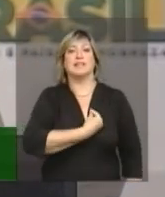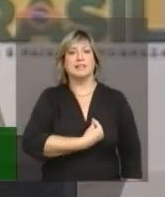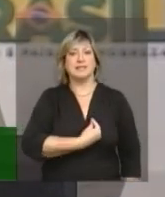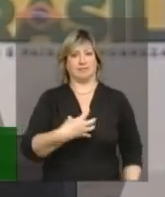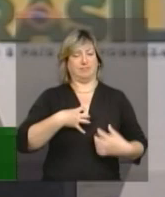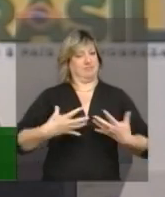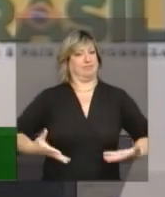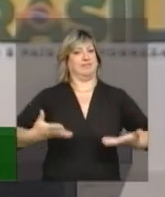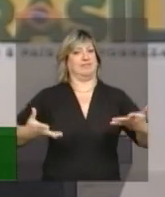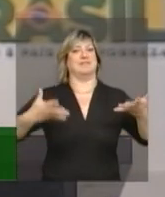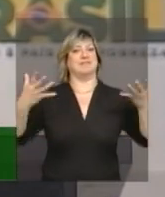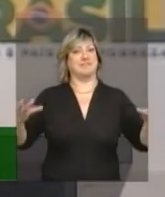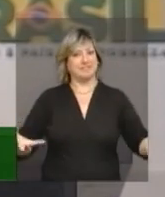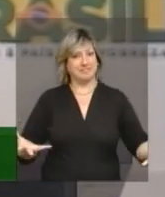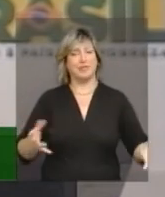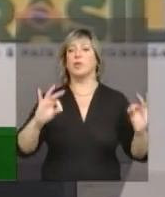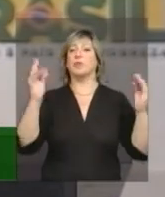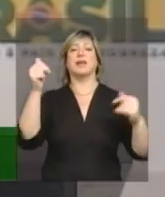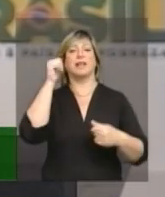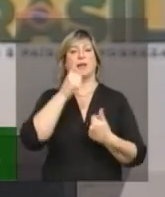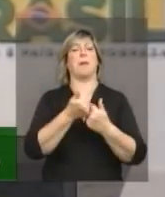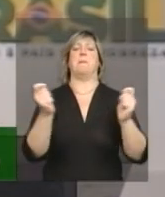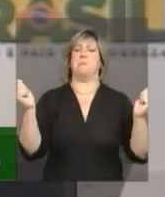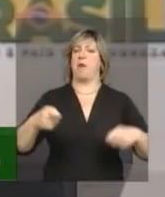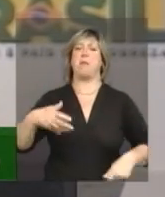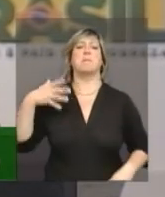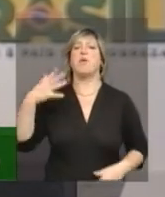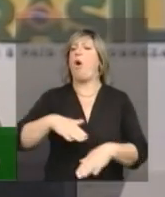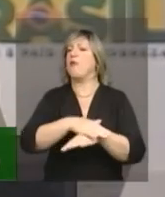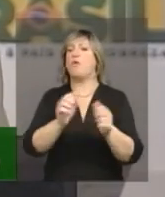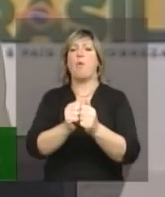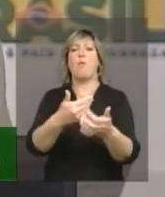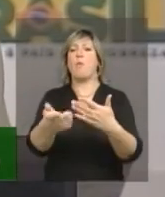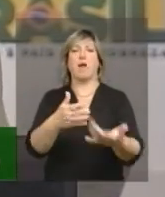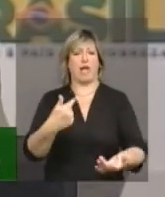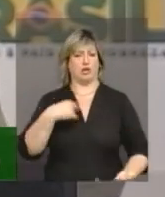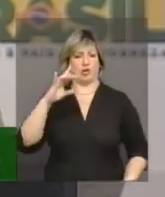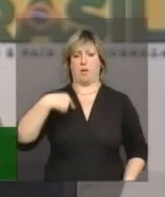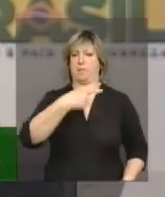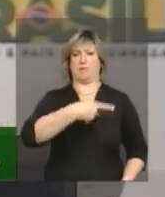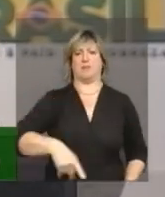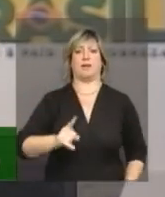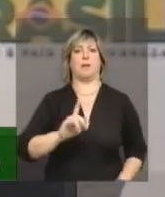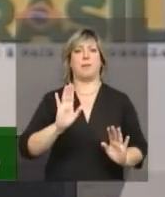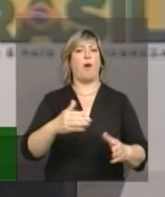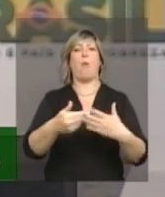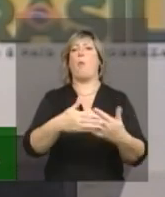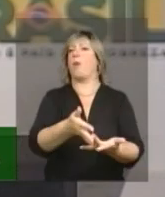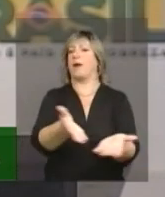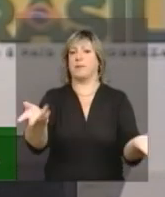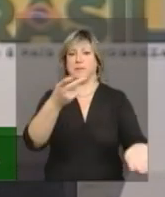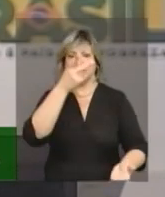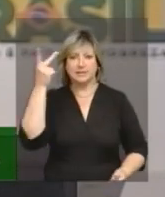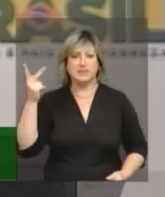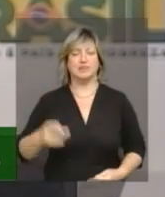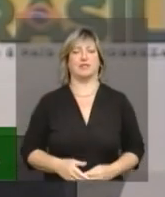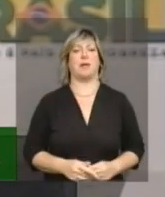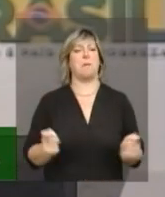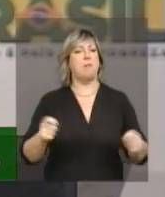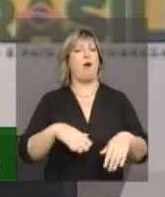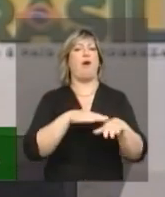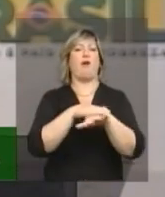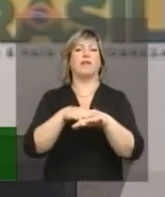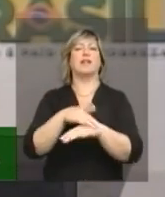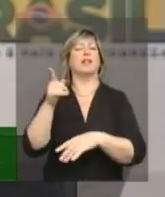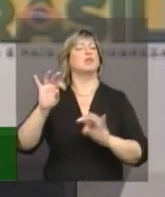autoestima, todas as cooperadas de lá. Pode falar com qualquer uma, não é só comigo que sou presidente, né? Pode ser com qualquer uma que pode falar